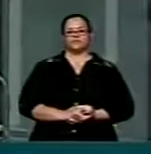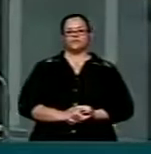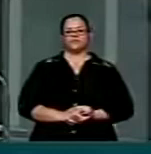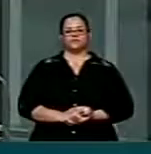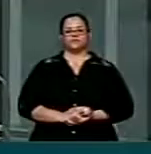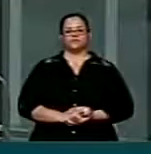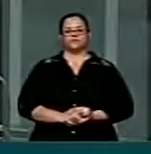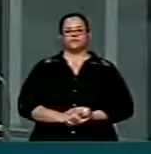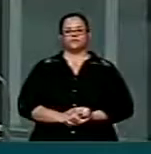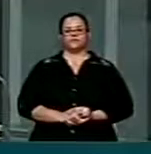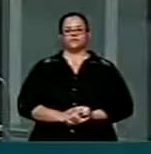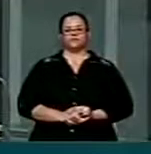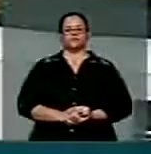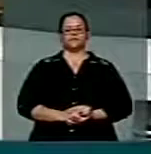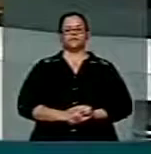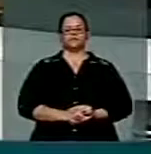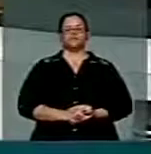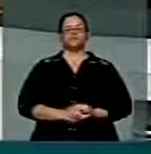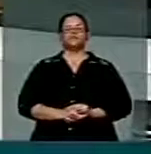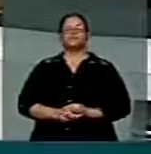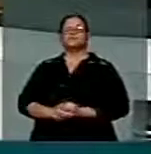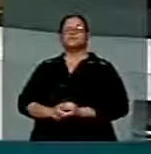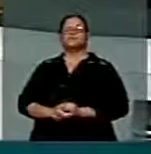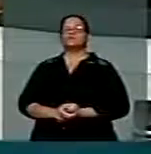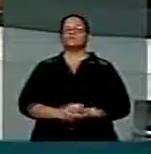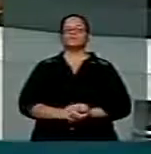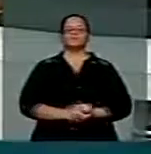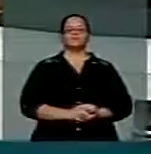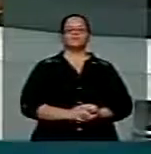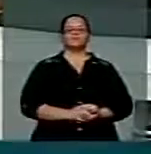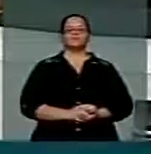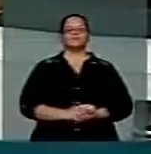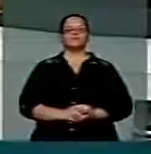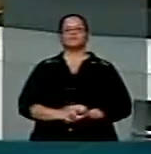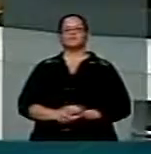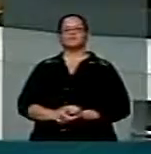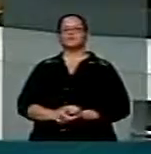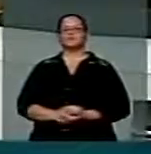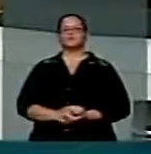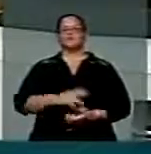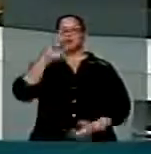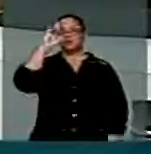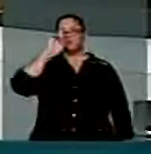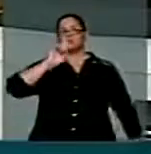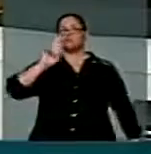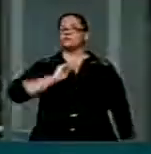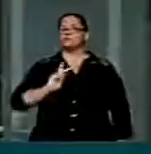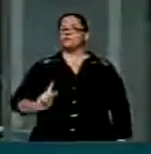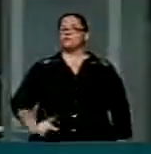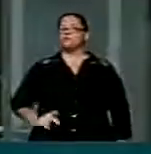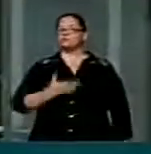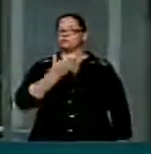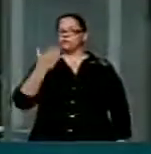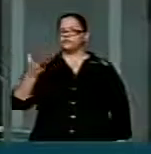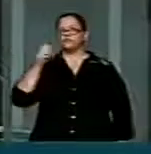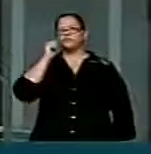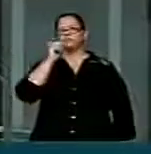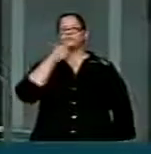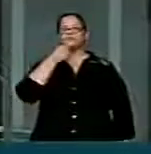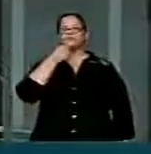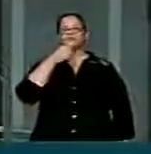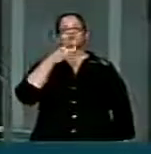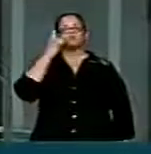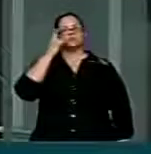Eu vi na rádio hoje, não me encheu, porque eu saí às seis da manhã, fui ao Rio... Senhor Presidente, senhoras e senhores parlamentares,